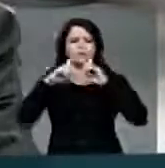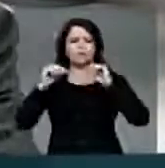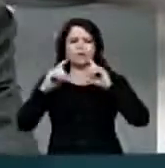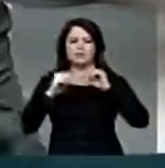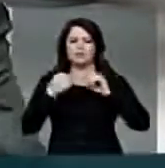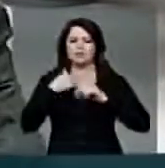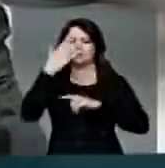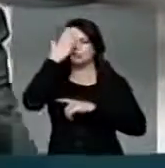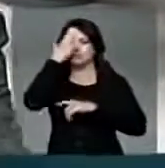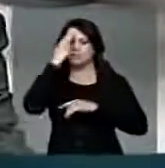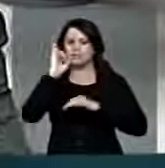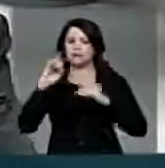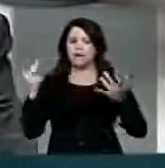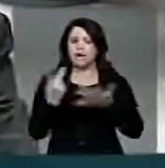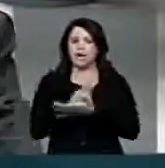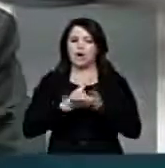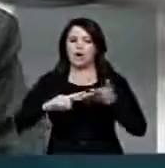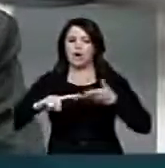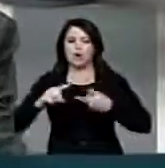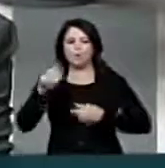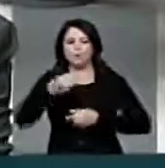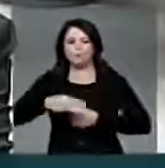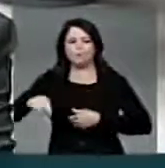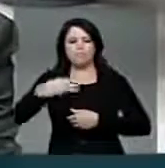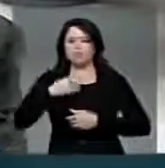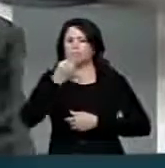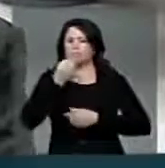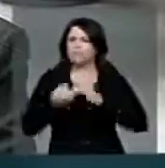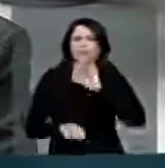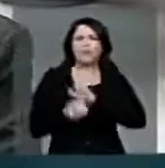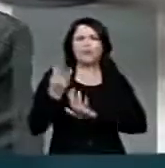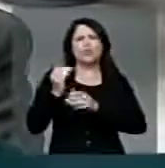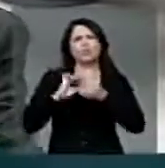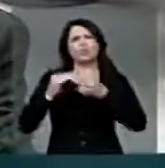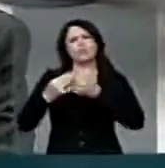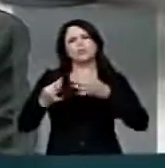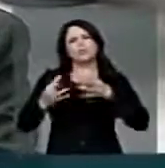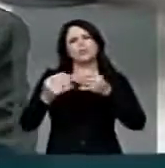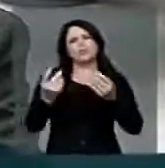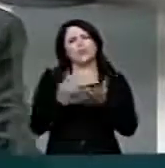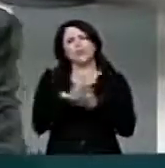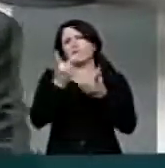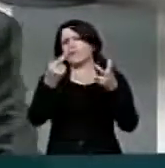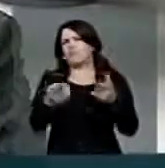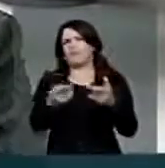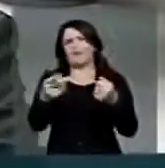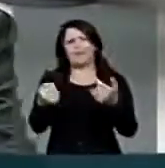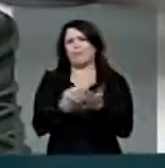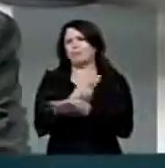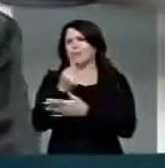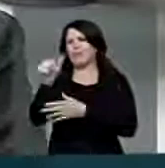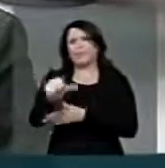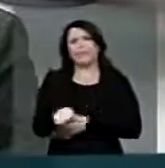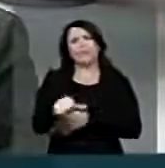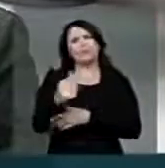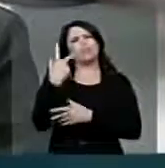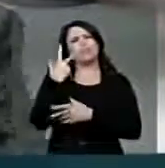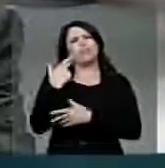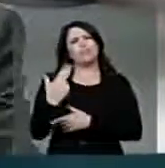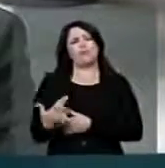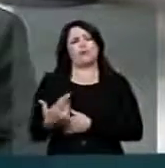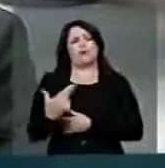quando sabe que a situação do Maranhão, por diversos municípios, exatamente, deixa a desejar, e é natural,